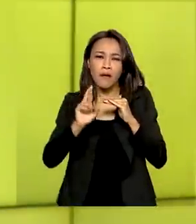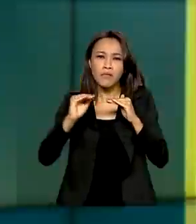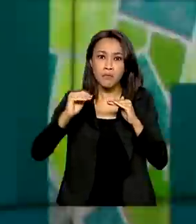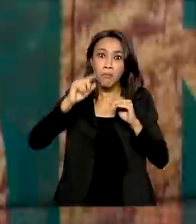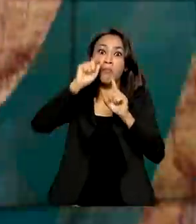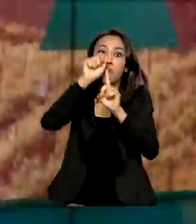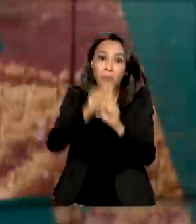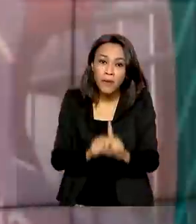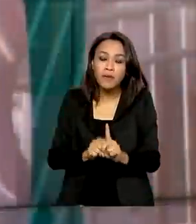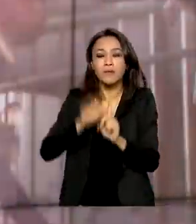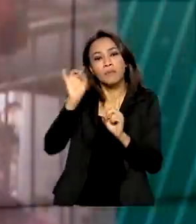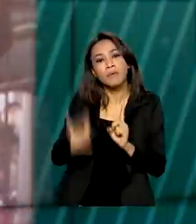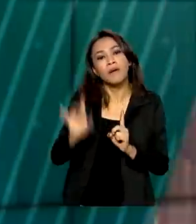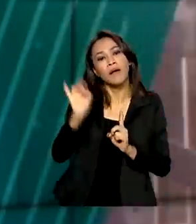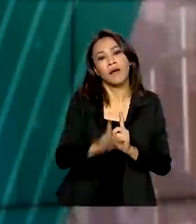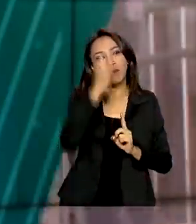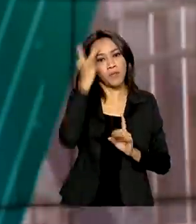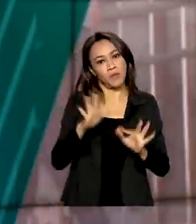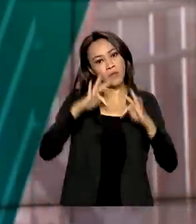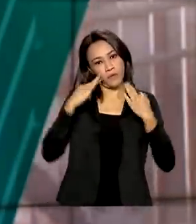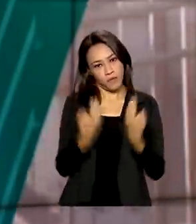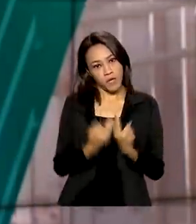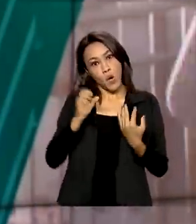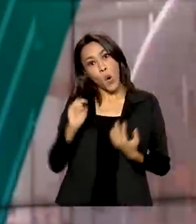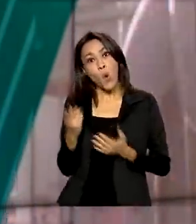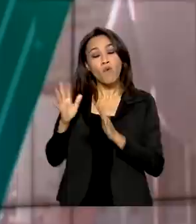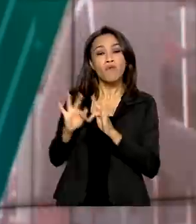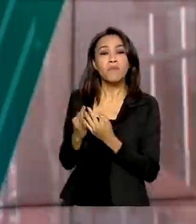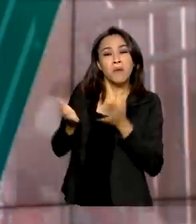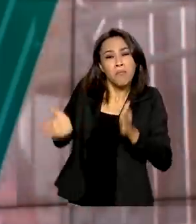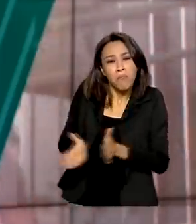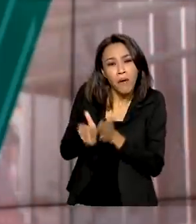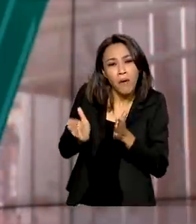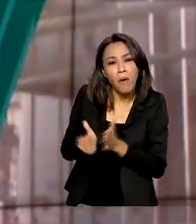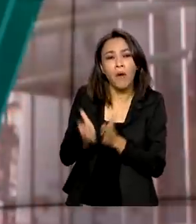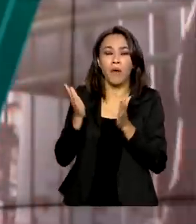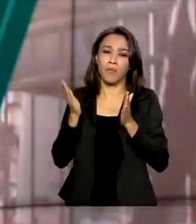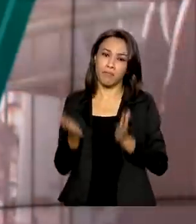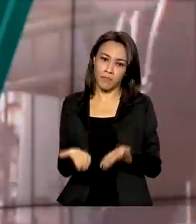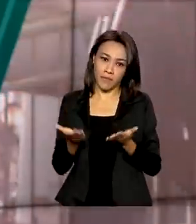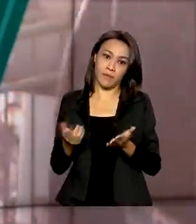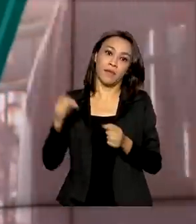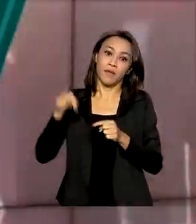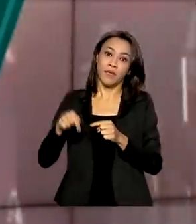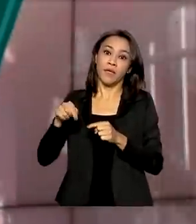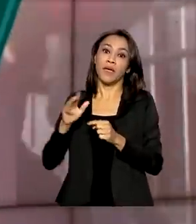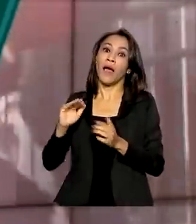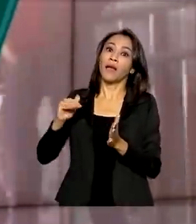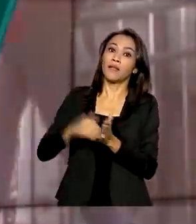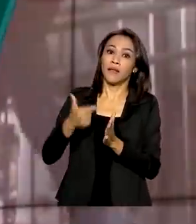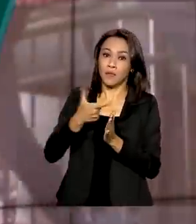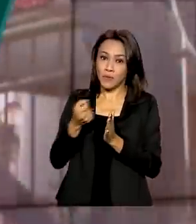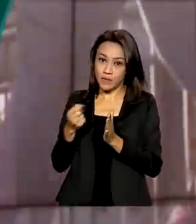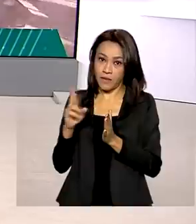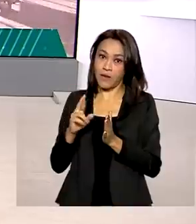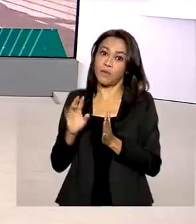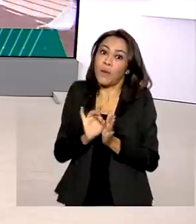por integrante da família ou ser de família pobre com renda mensal por integrante de até R$ 200.